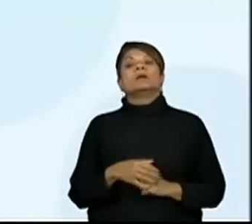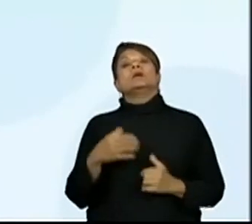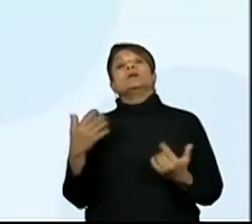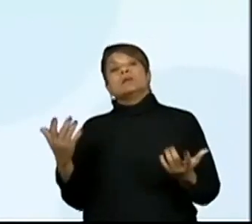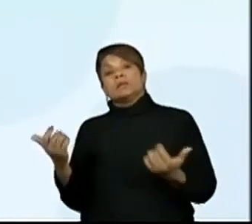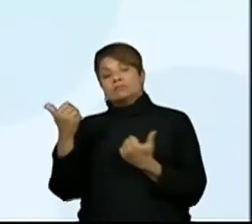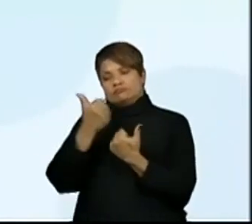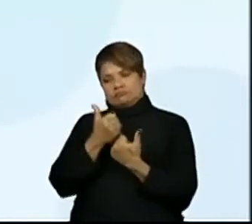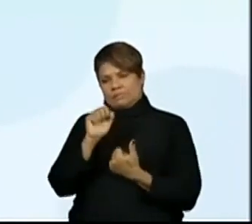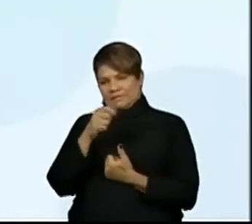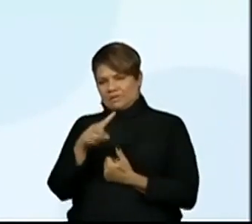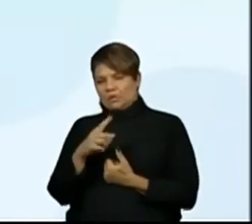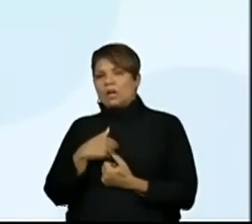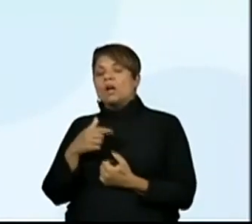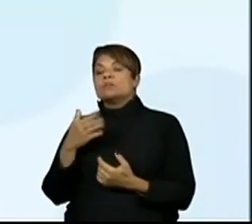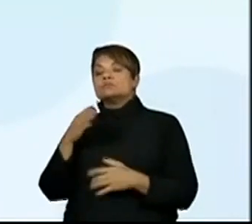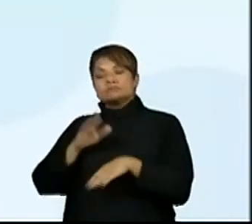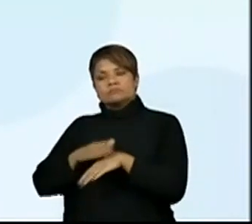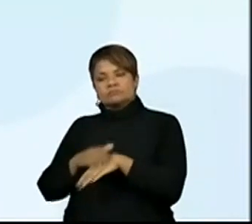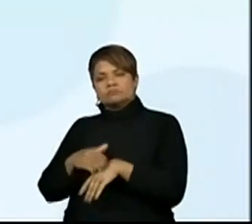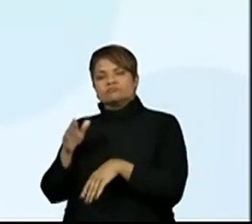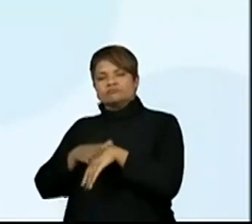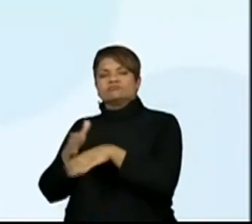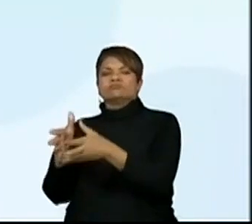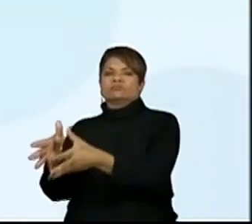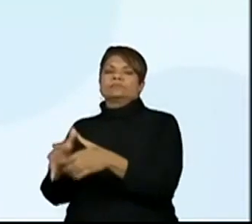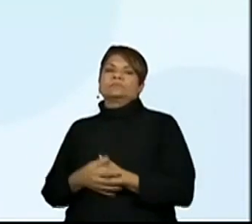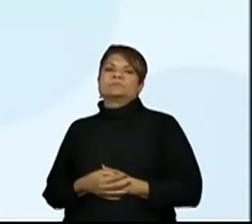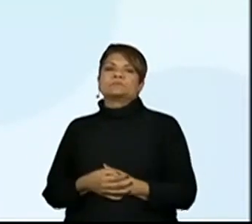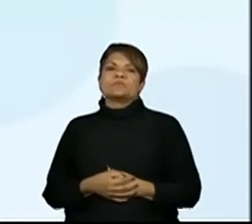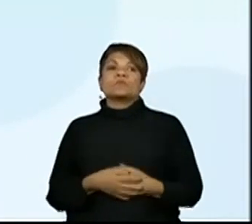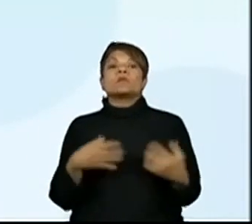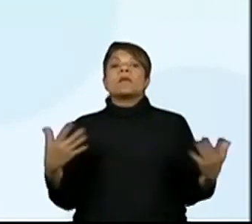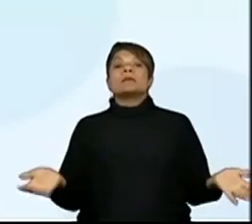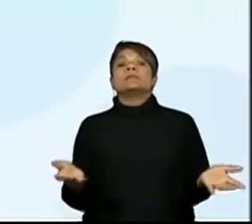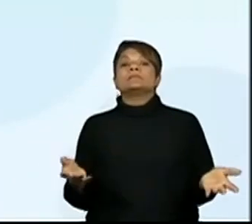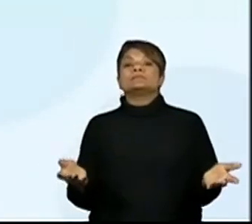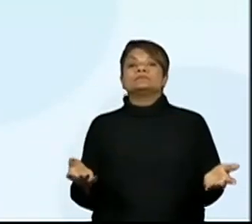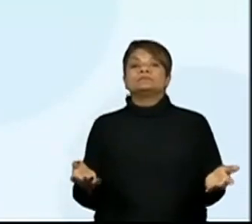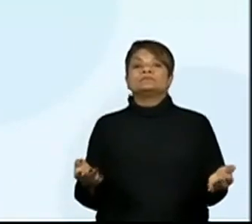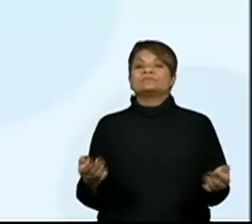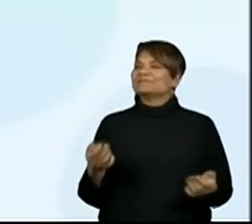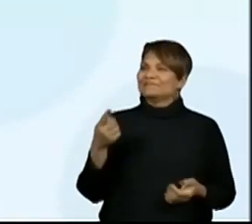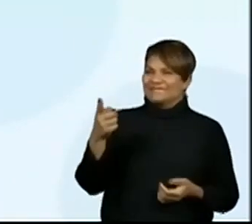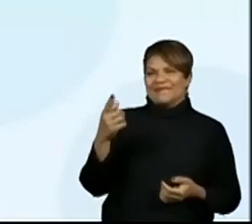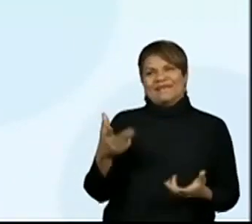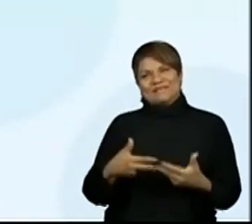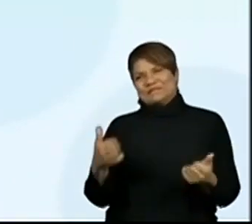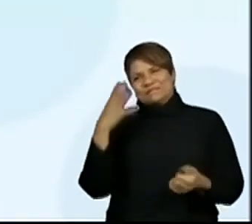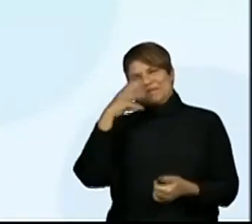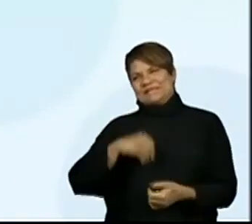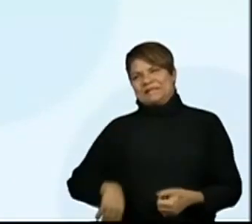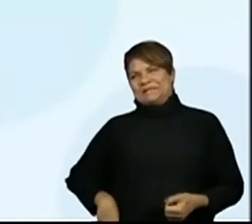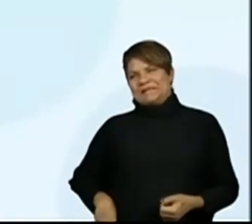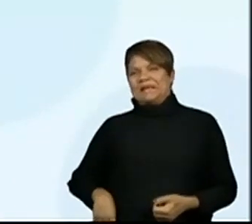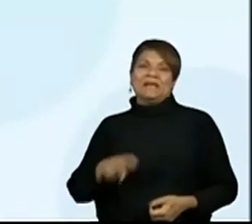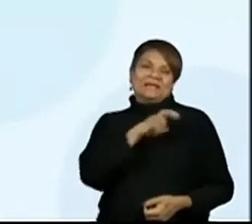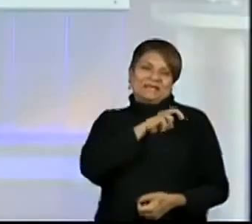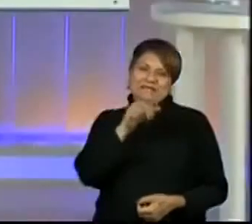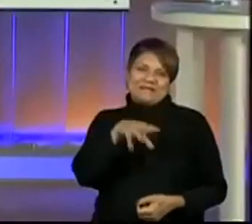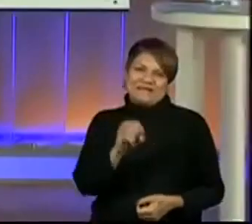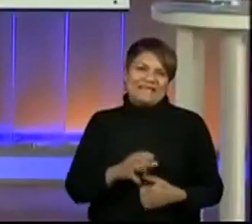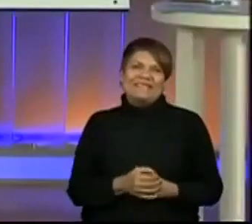Providência havia sido tomada. E aí, pessoal? Ai, que coisa mais linda. Quinto ano?